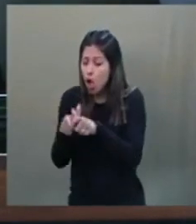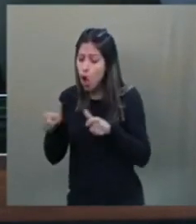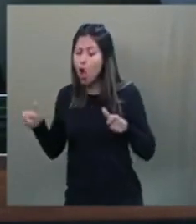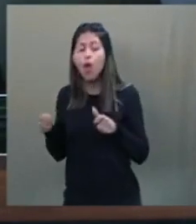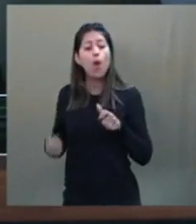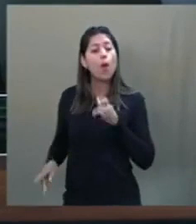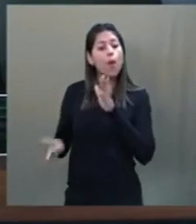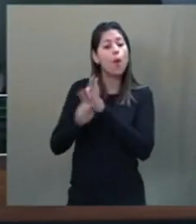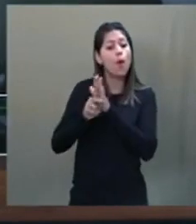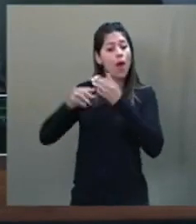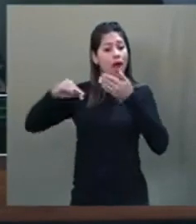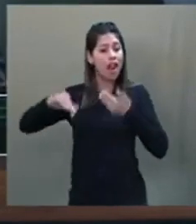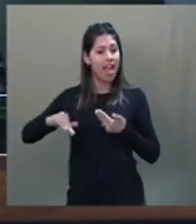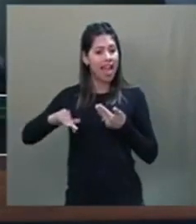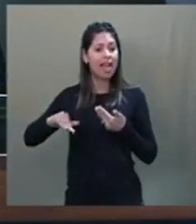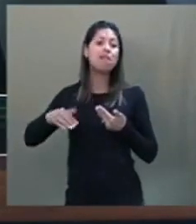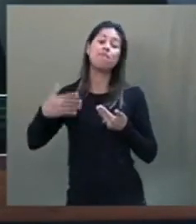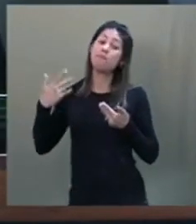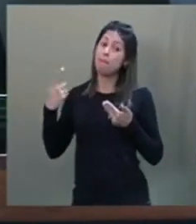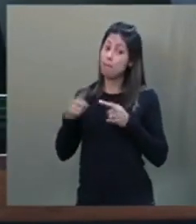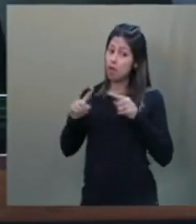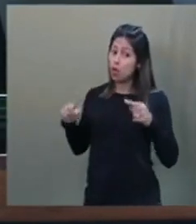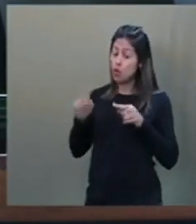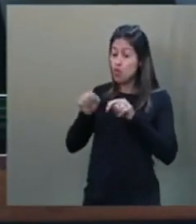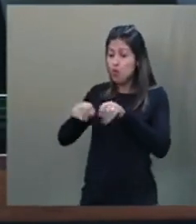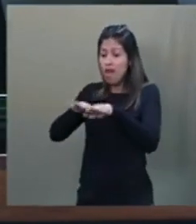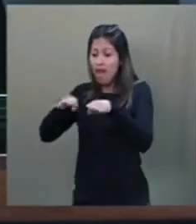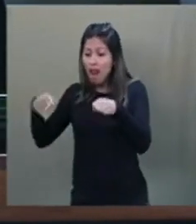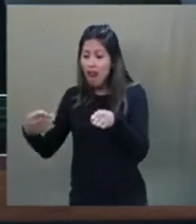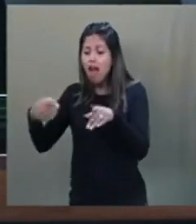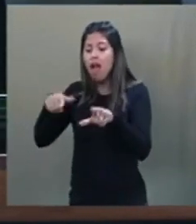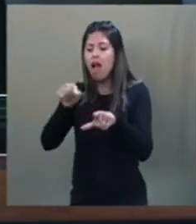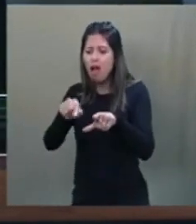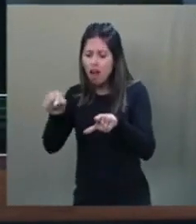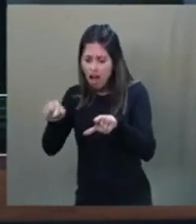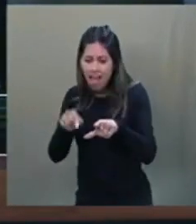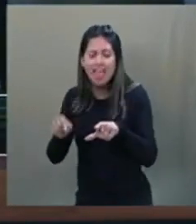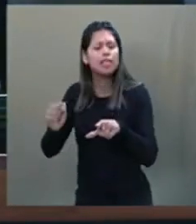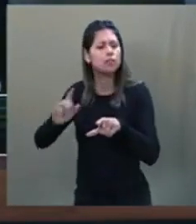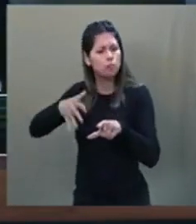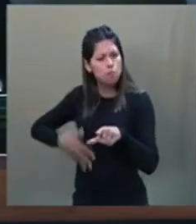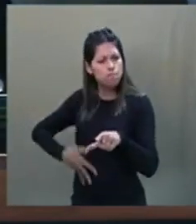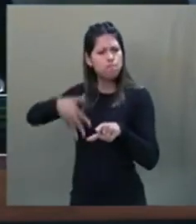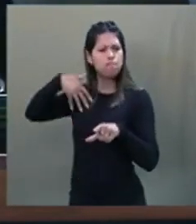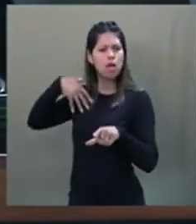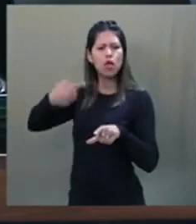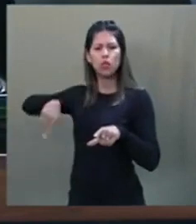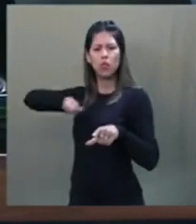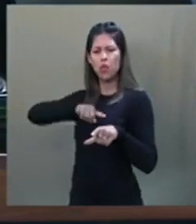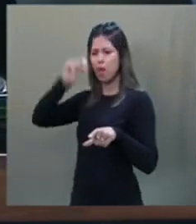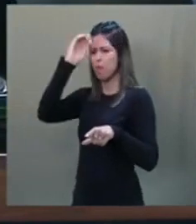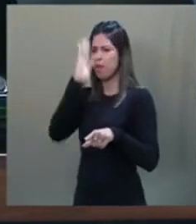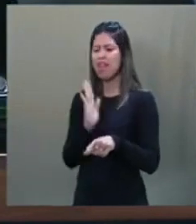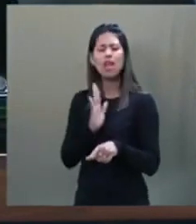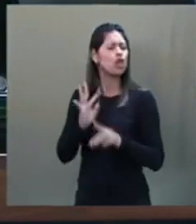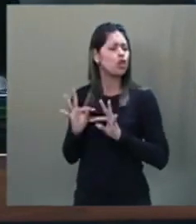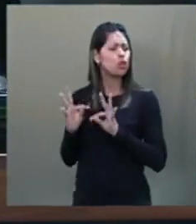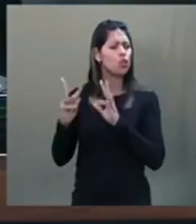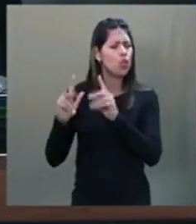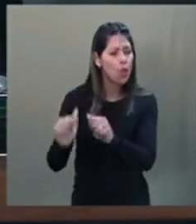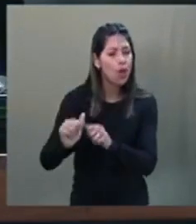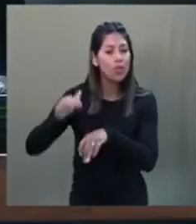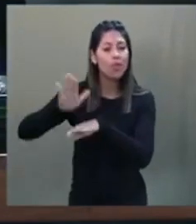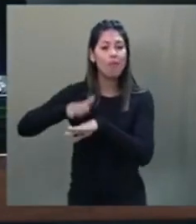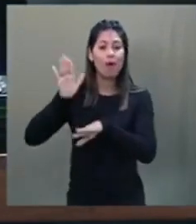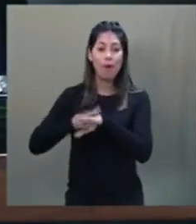Nacional. As urnas eletrônicas sempre foram motivo de orgulho nacional e trouxeram, nestes